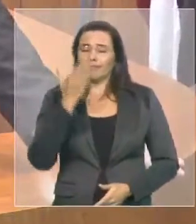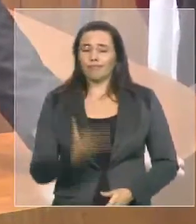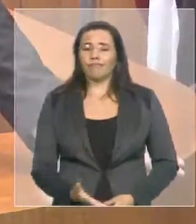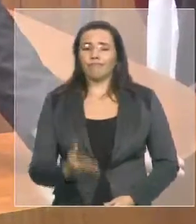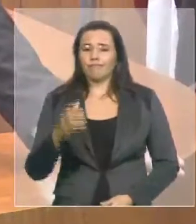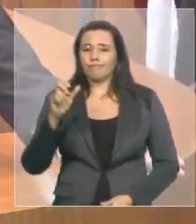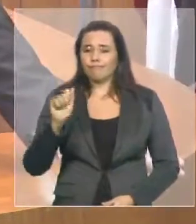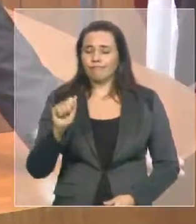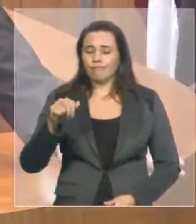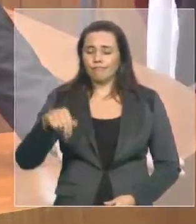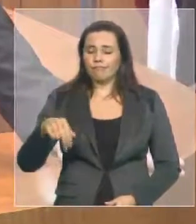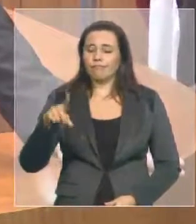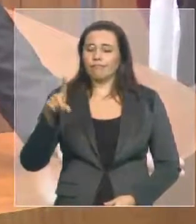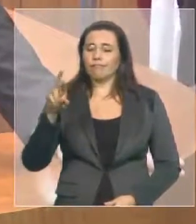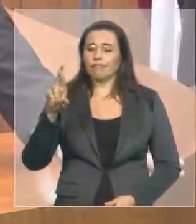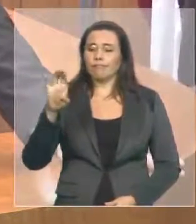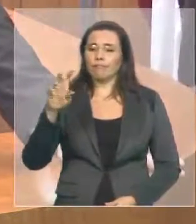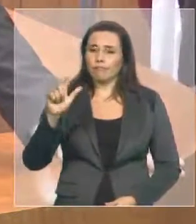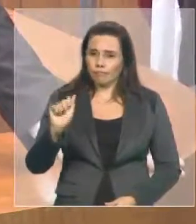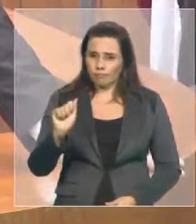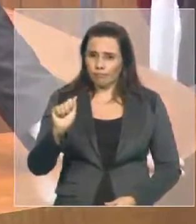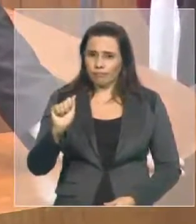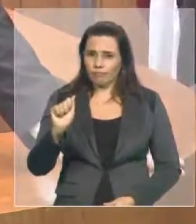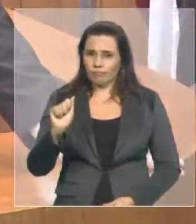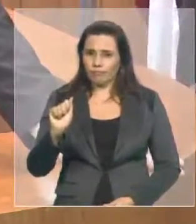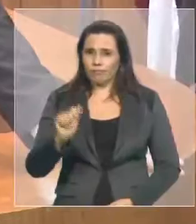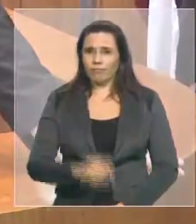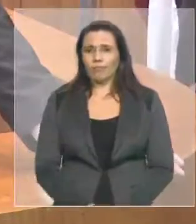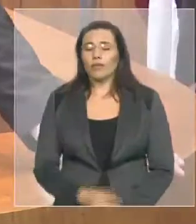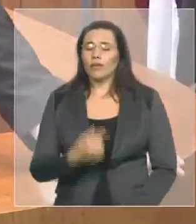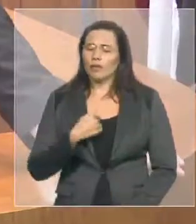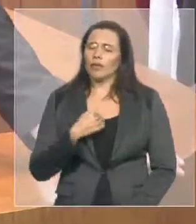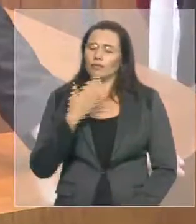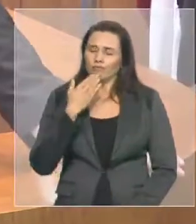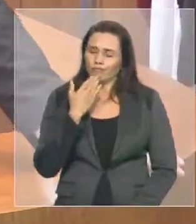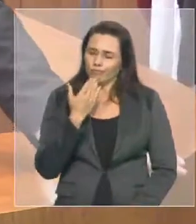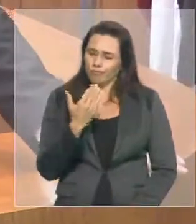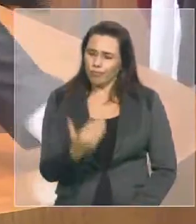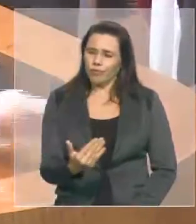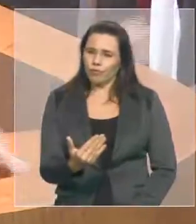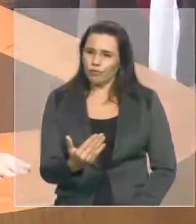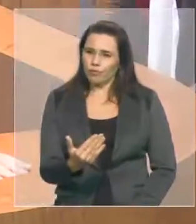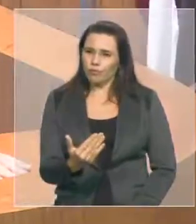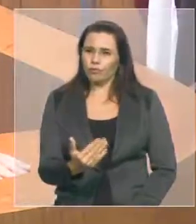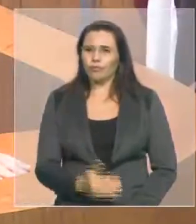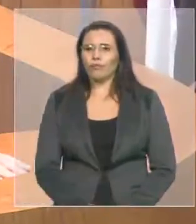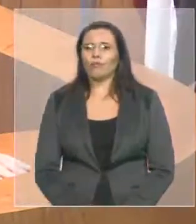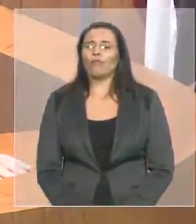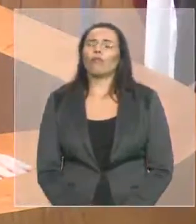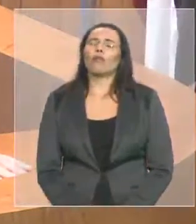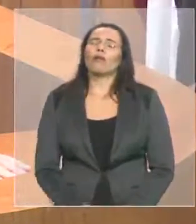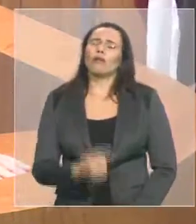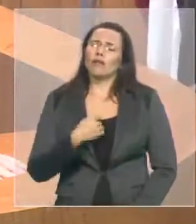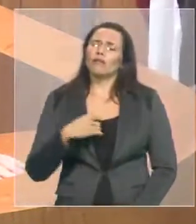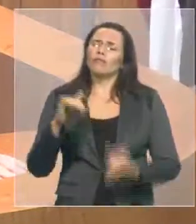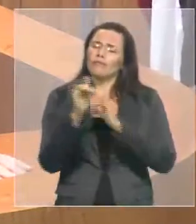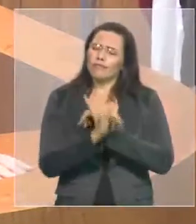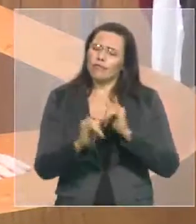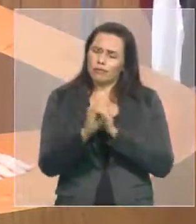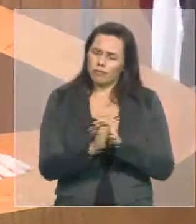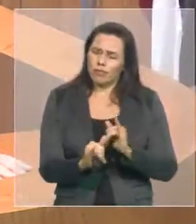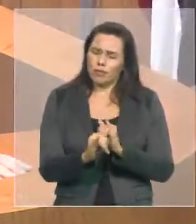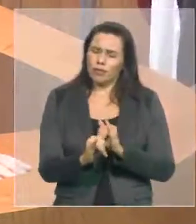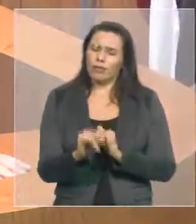relacionamento pessoal, nem de postura, mas que a equipe de segurança do governo tem